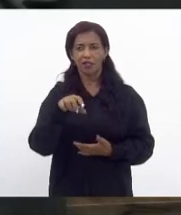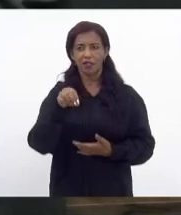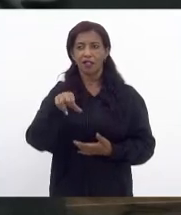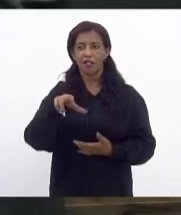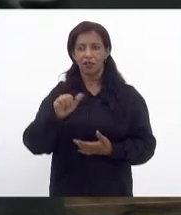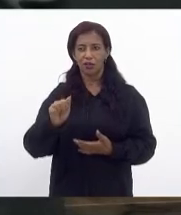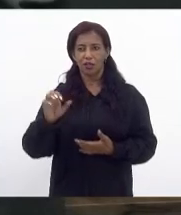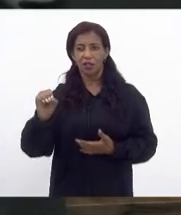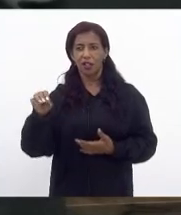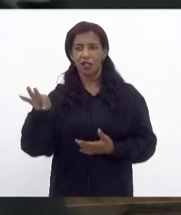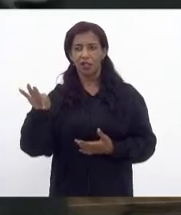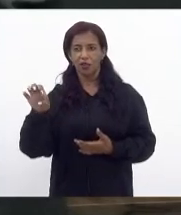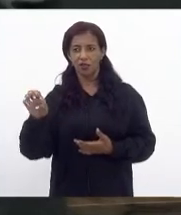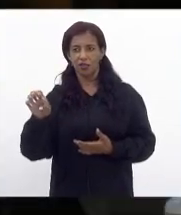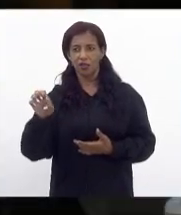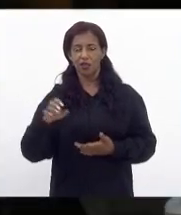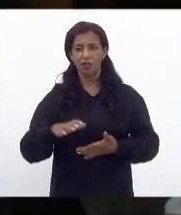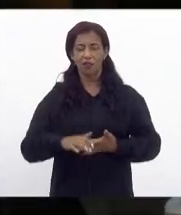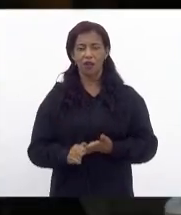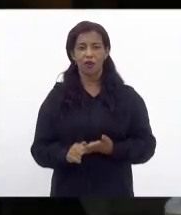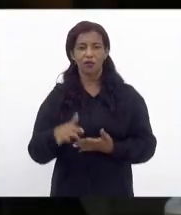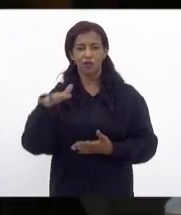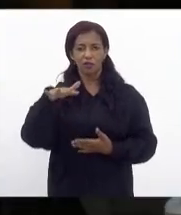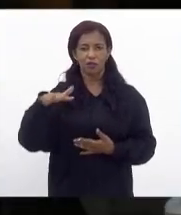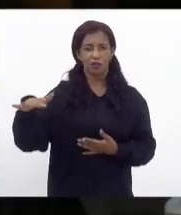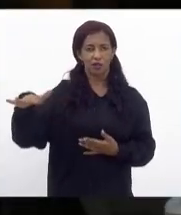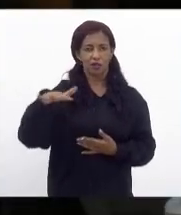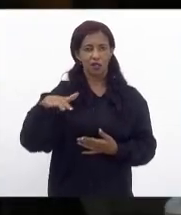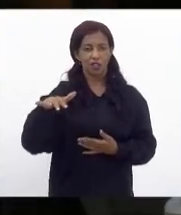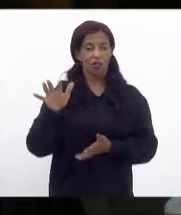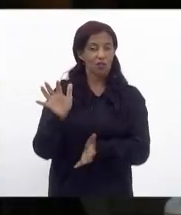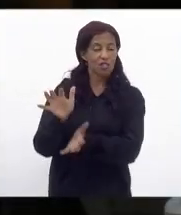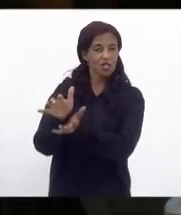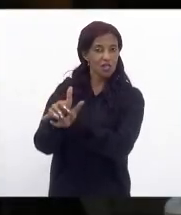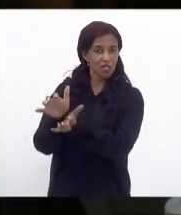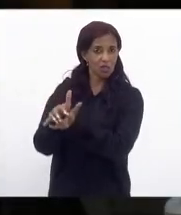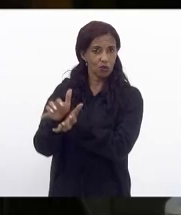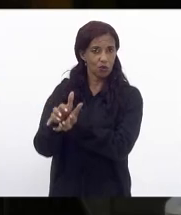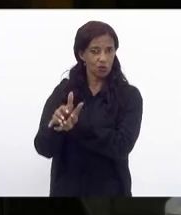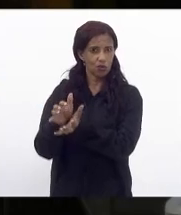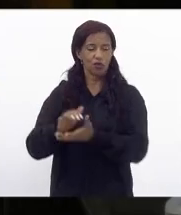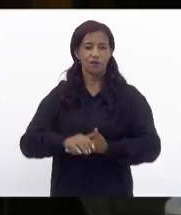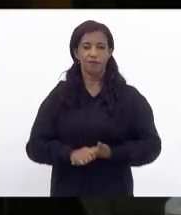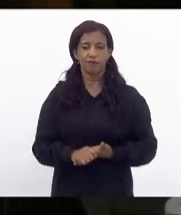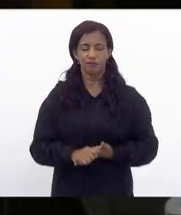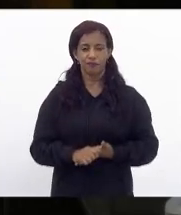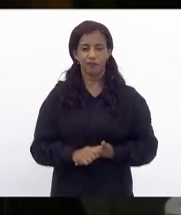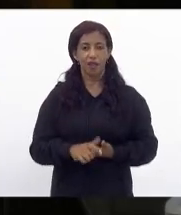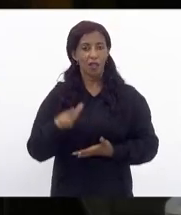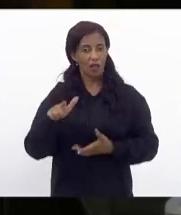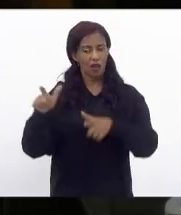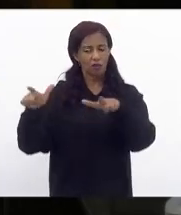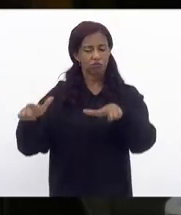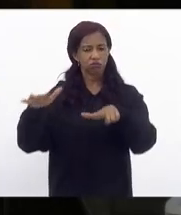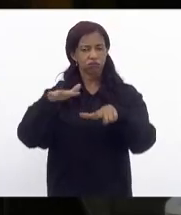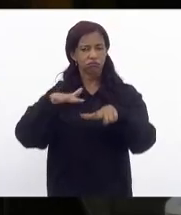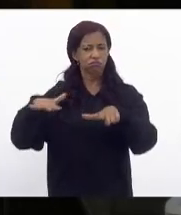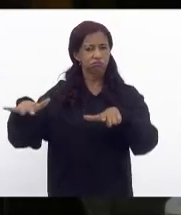a região de Santa Cruz era uma região